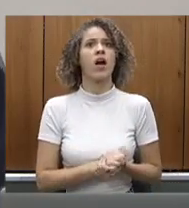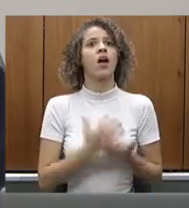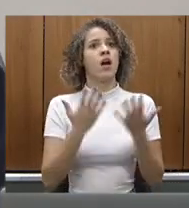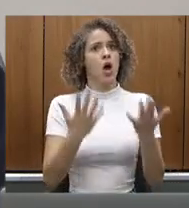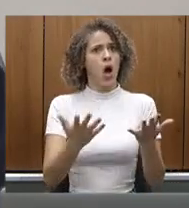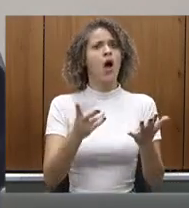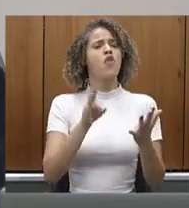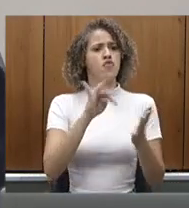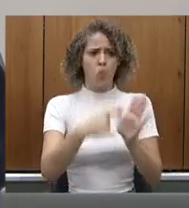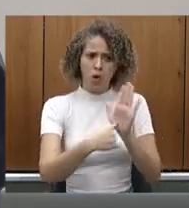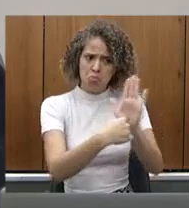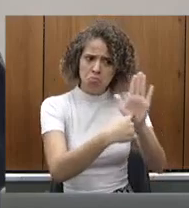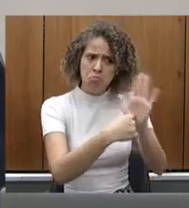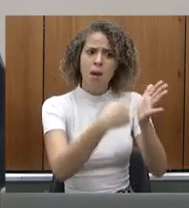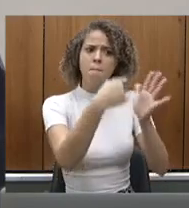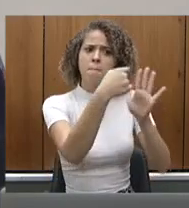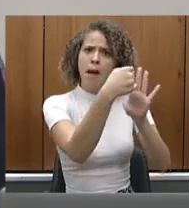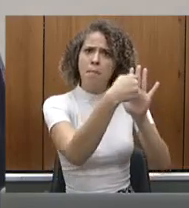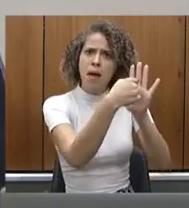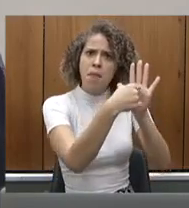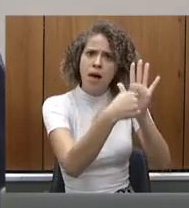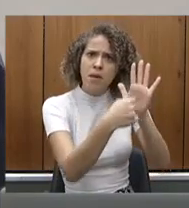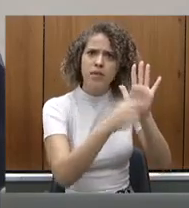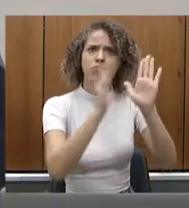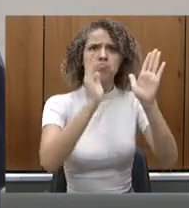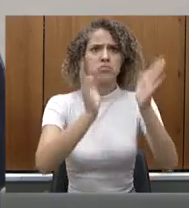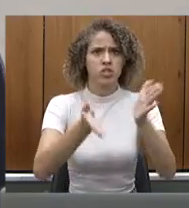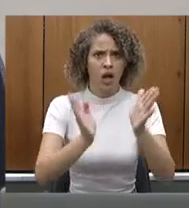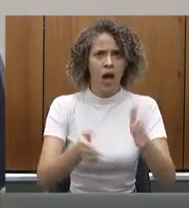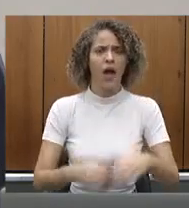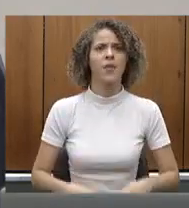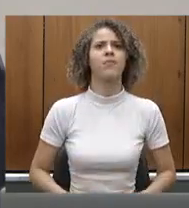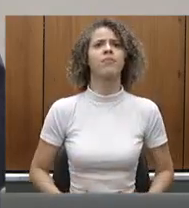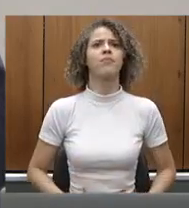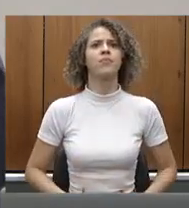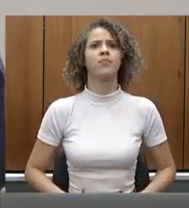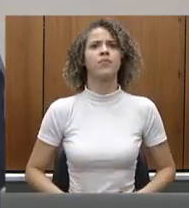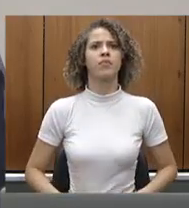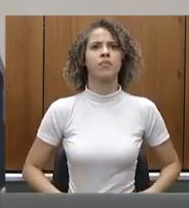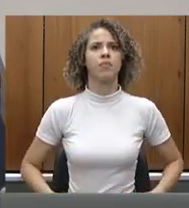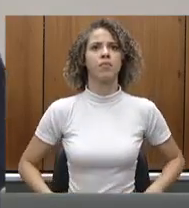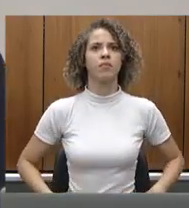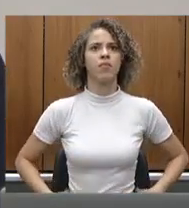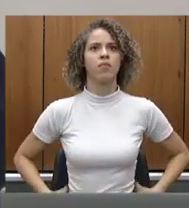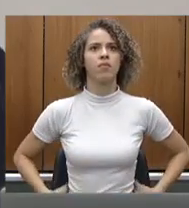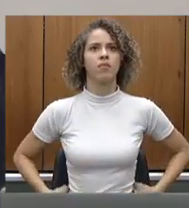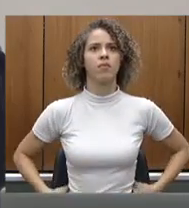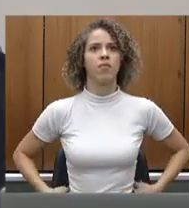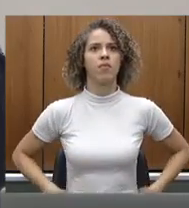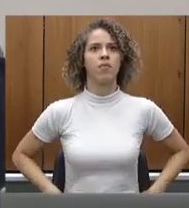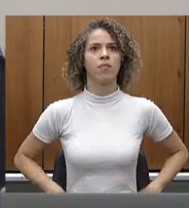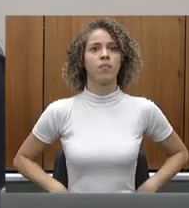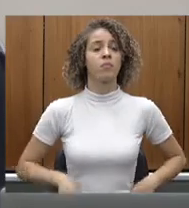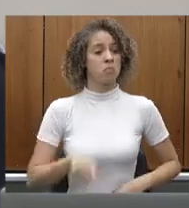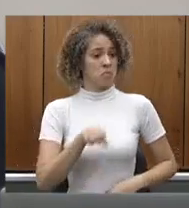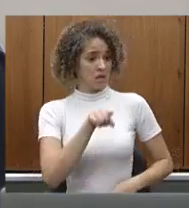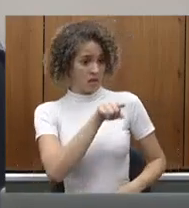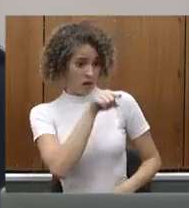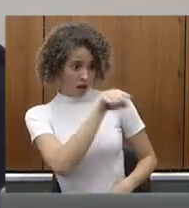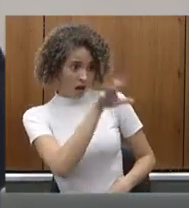bem apresentado aqui, e também tem desenvolvido tão bem